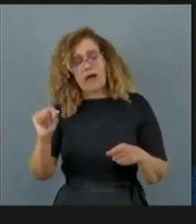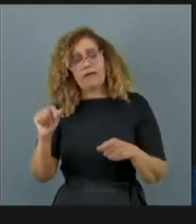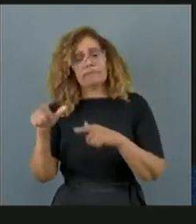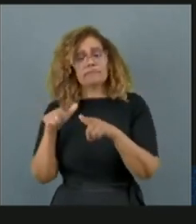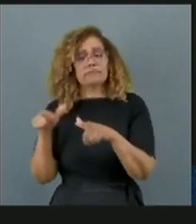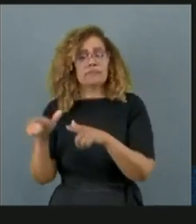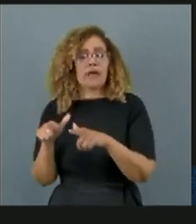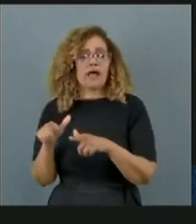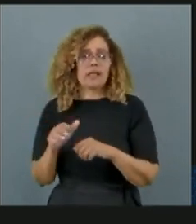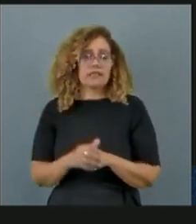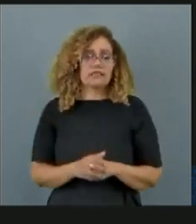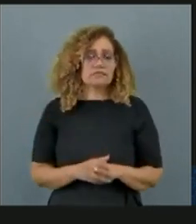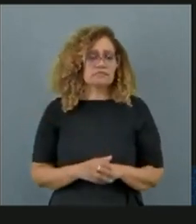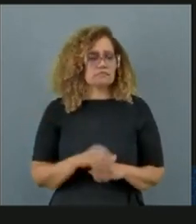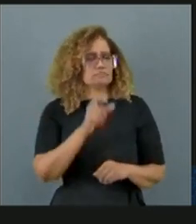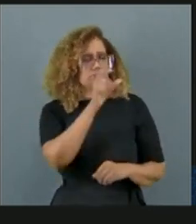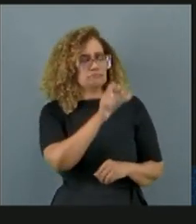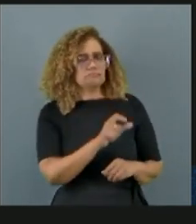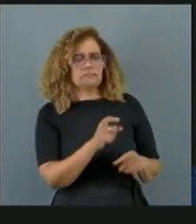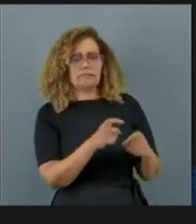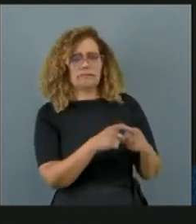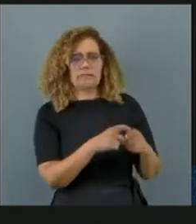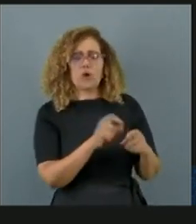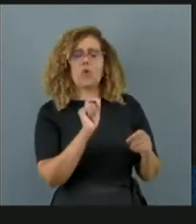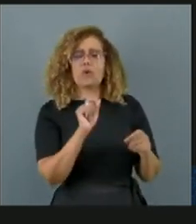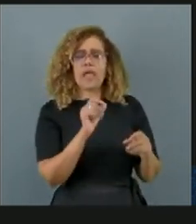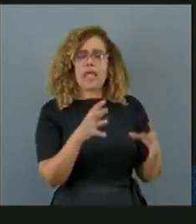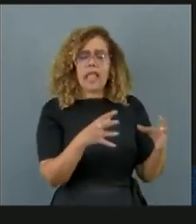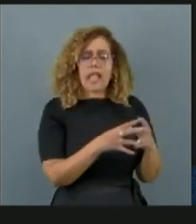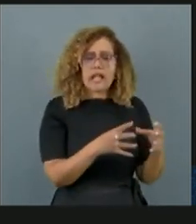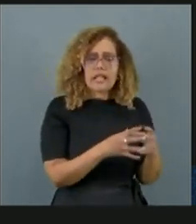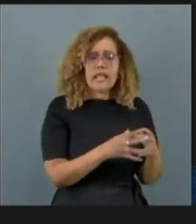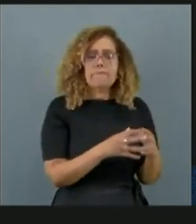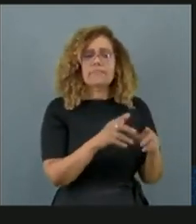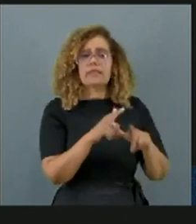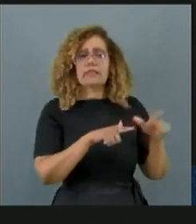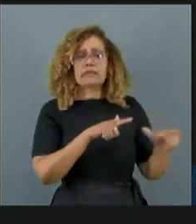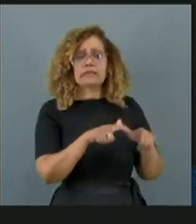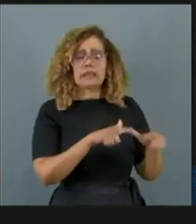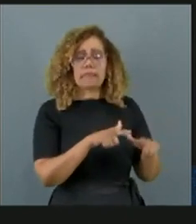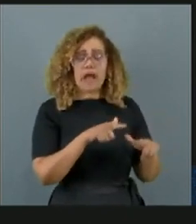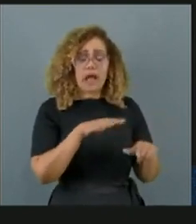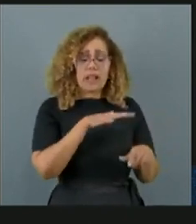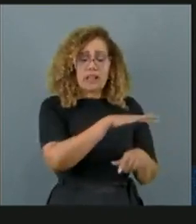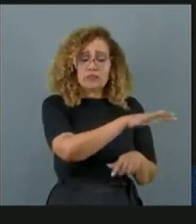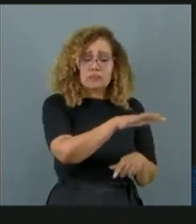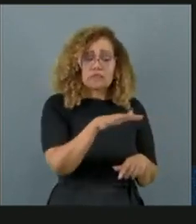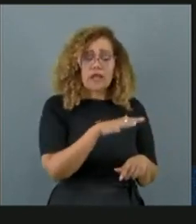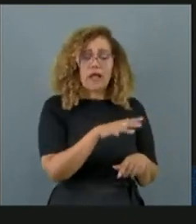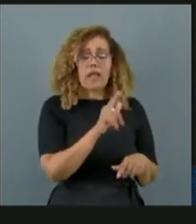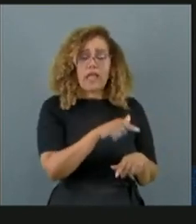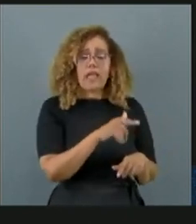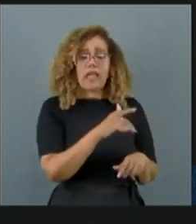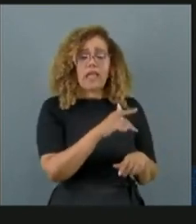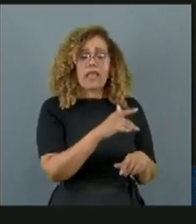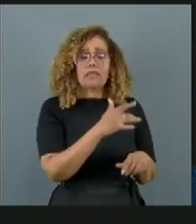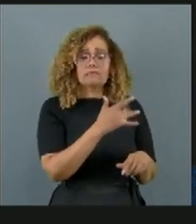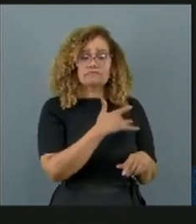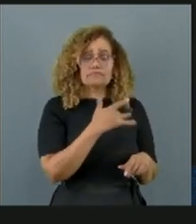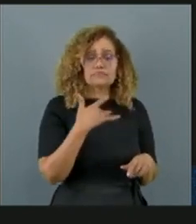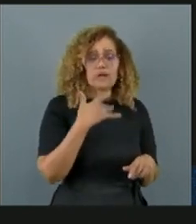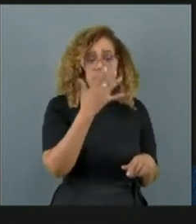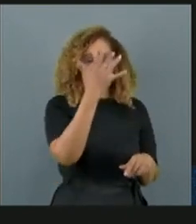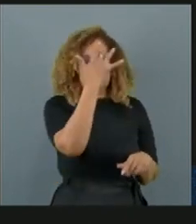Marca a consulta com quem? Com a equipe que trabalha nesta esfera. É a equipe de saúde mental. Psiquiatras,